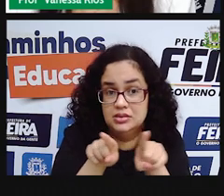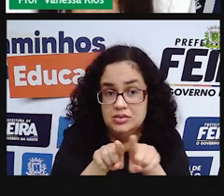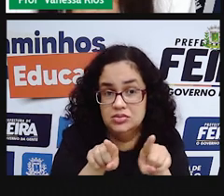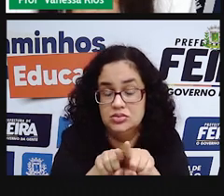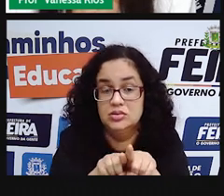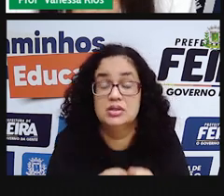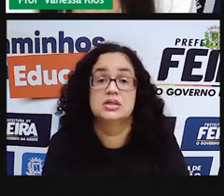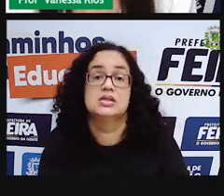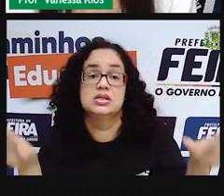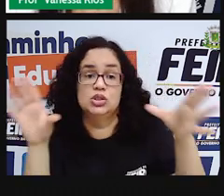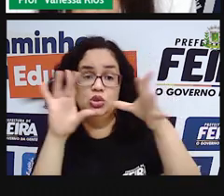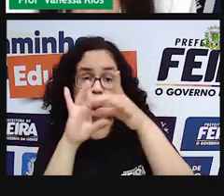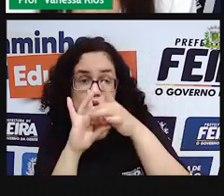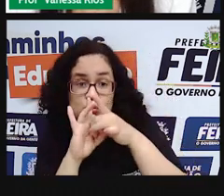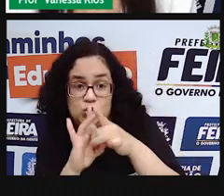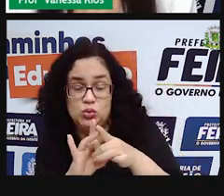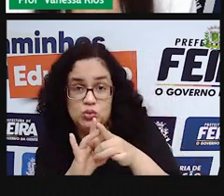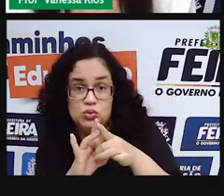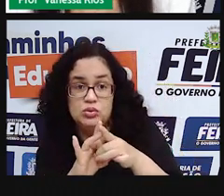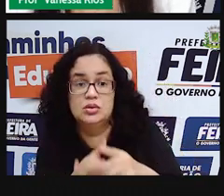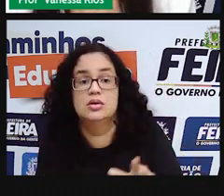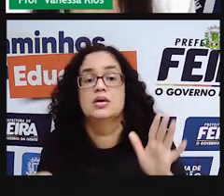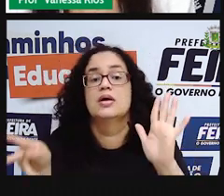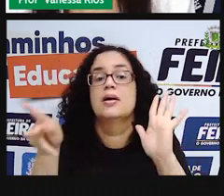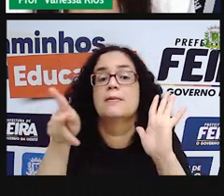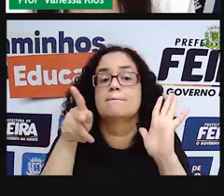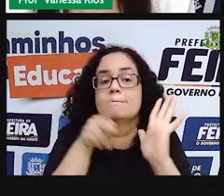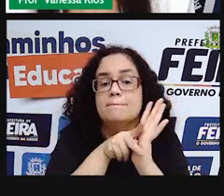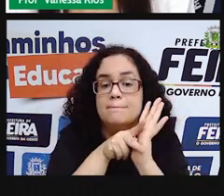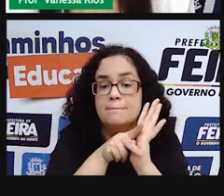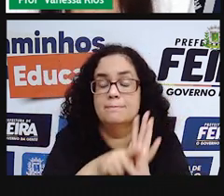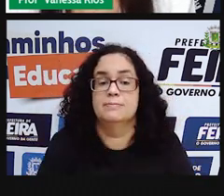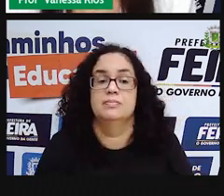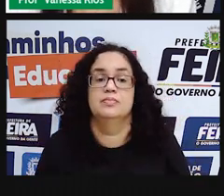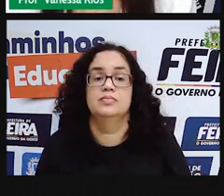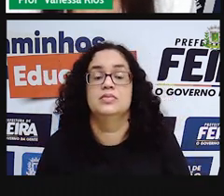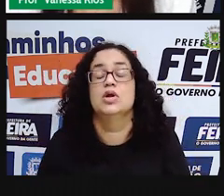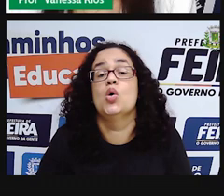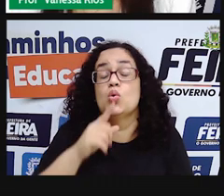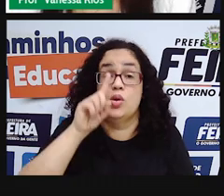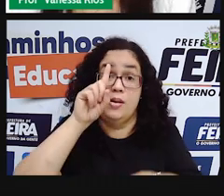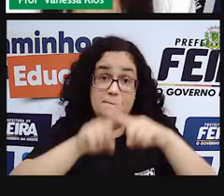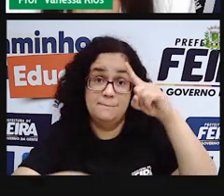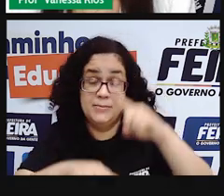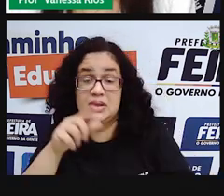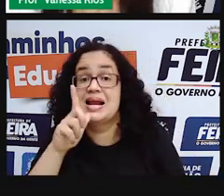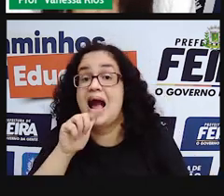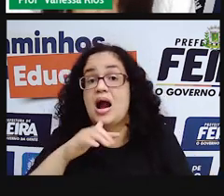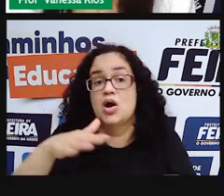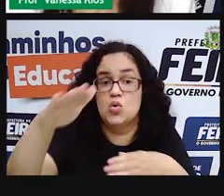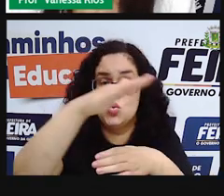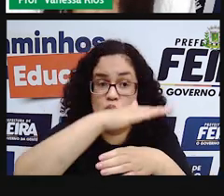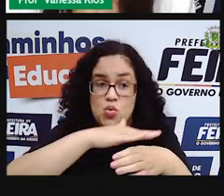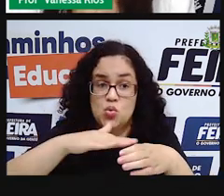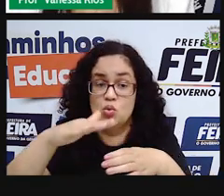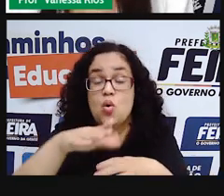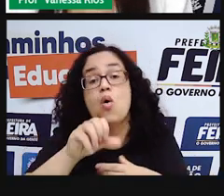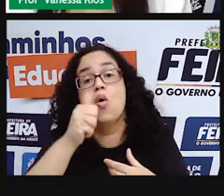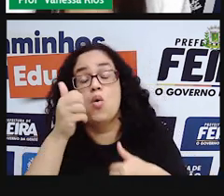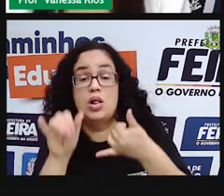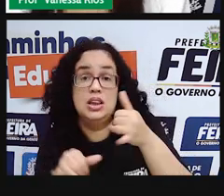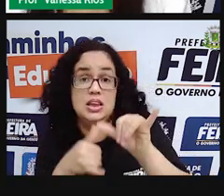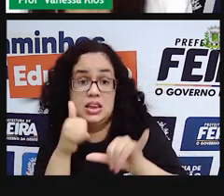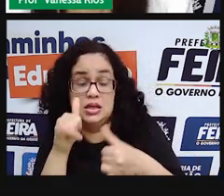associada à propriedade da permeabilidade. Então, quando o material permite que gases ou líquido